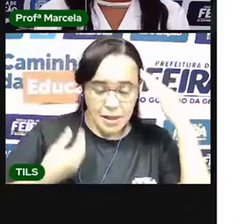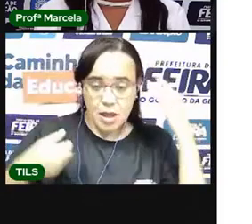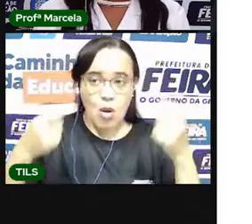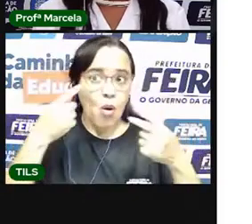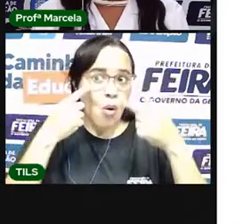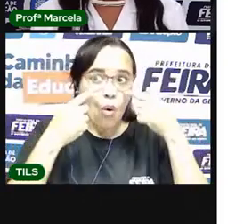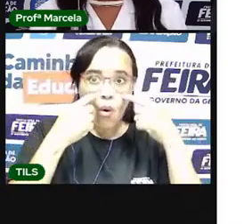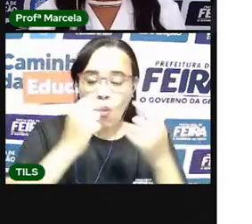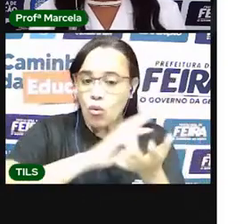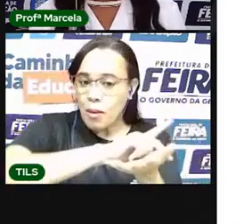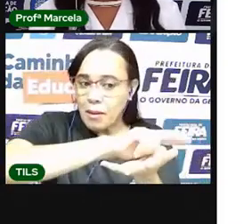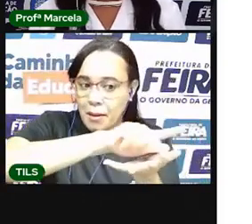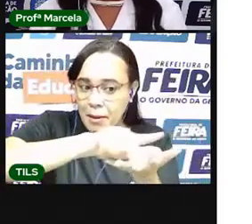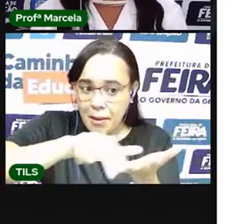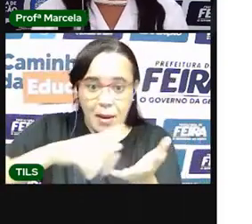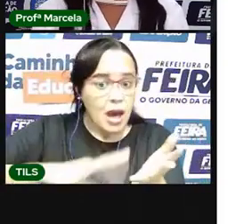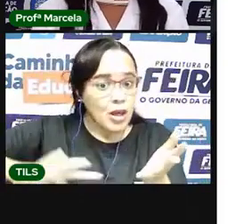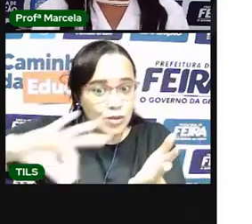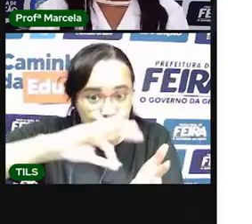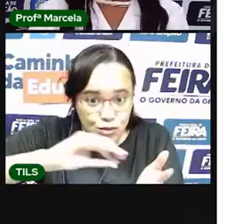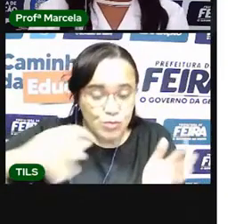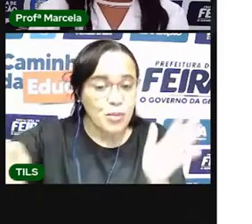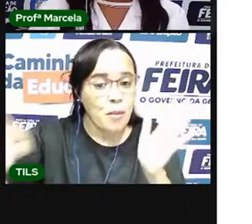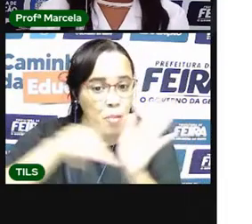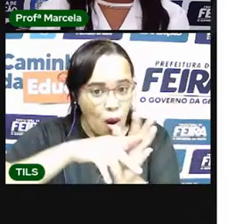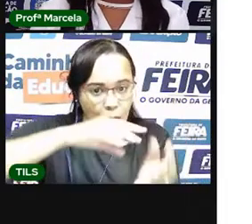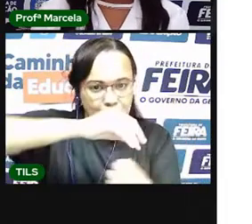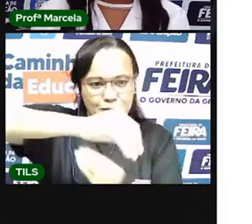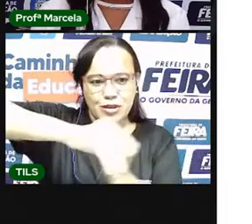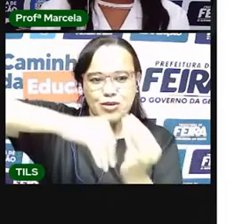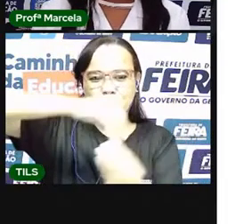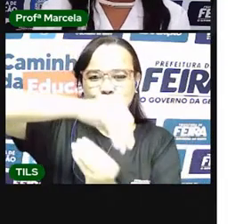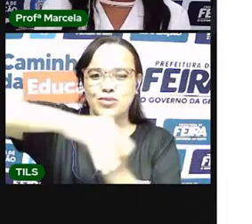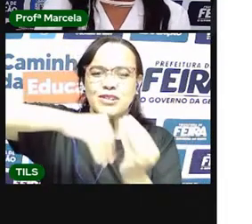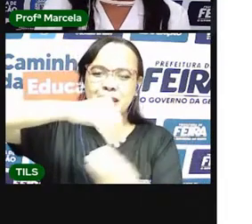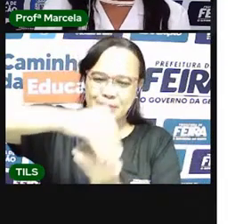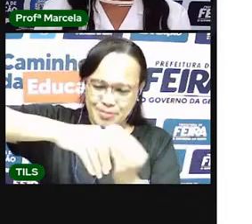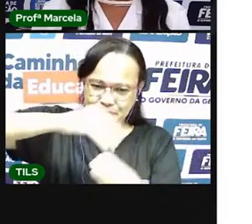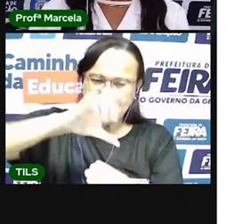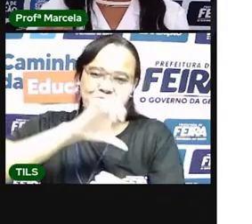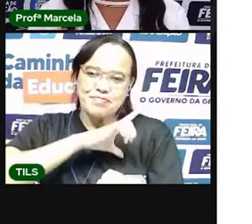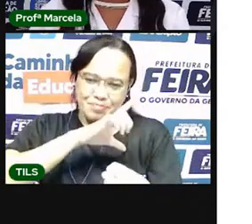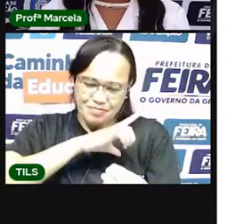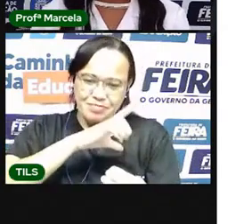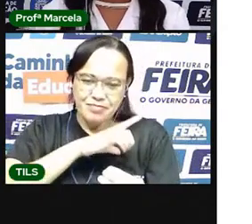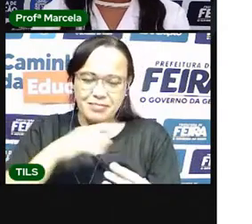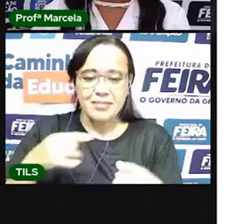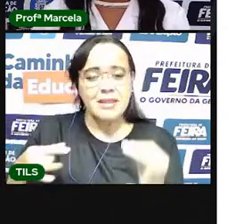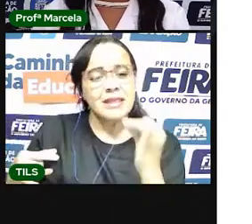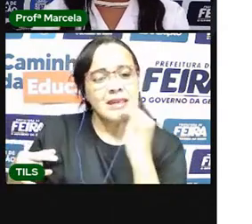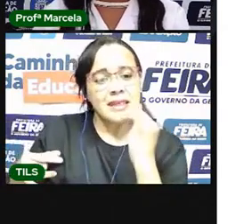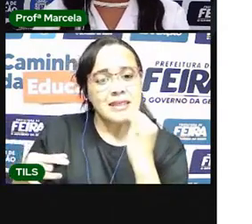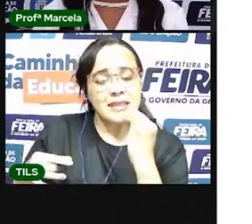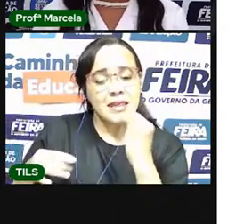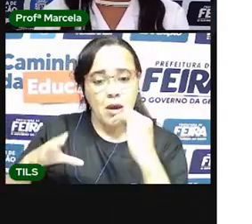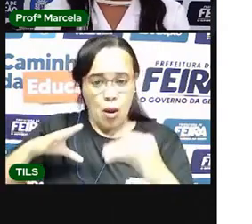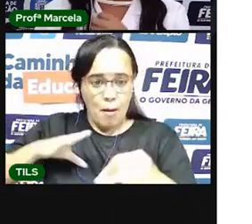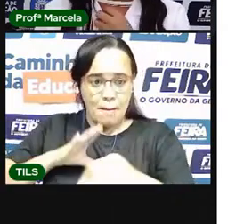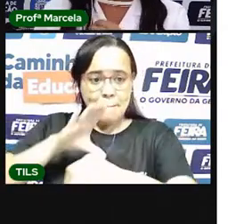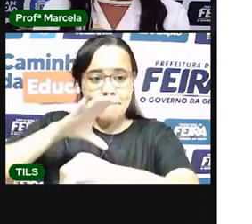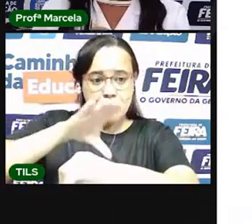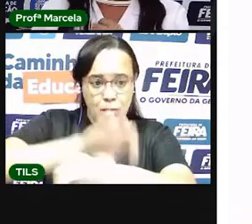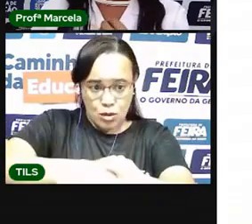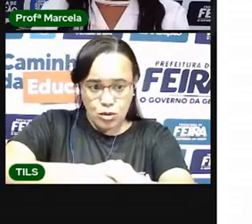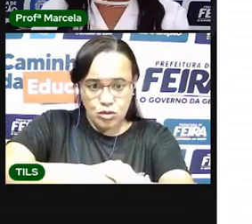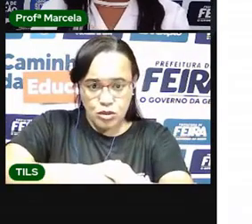Por exemplo, os portugueses, né, a mistura dos portugueses